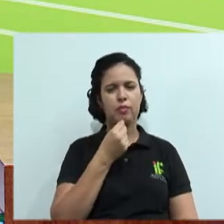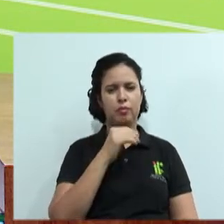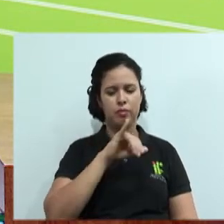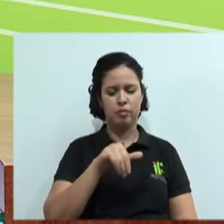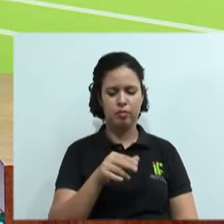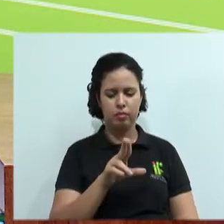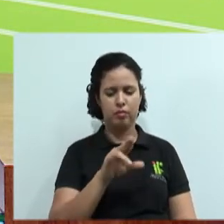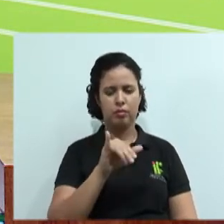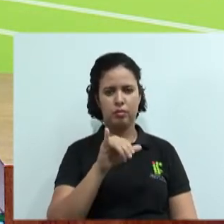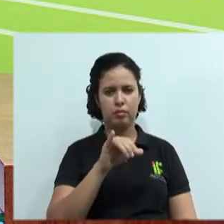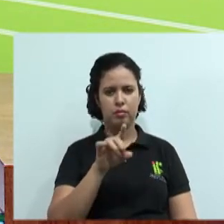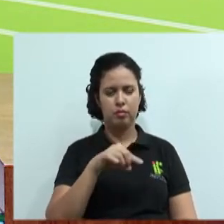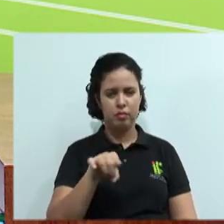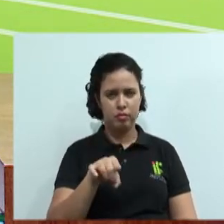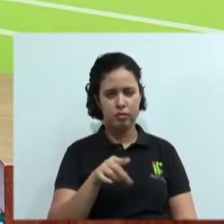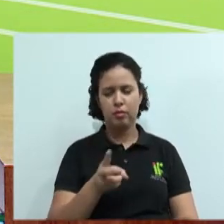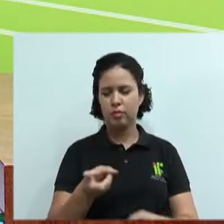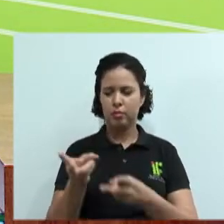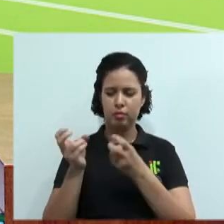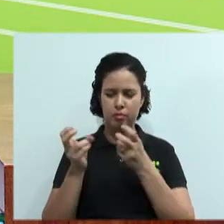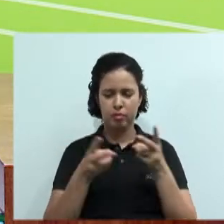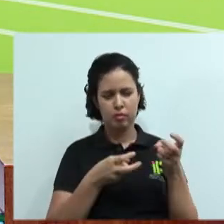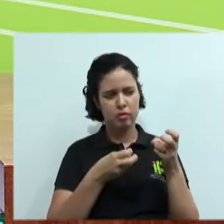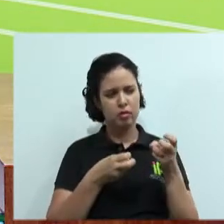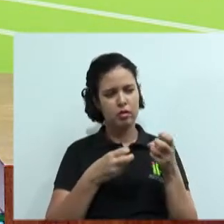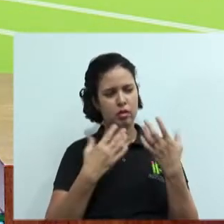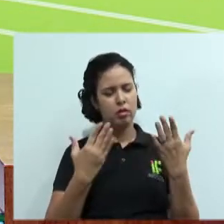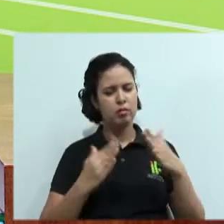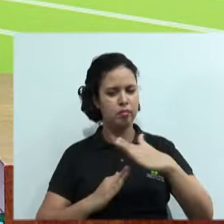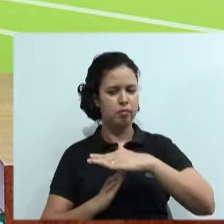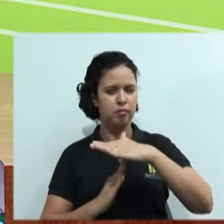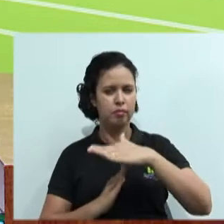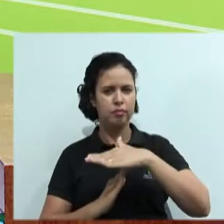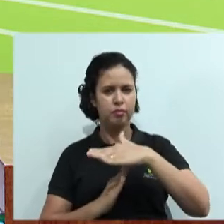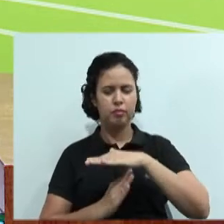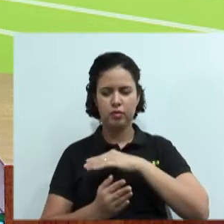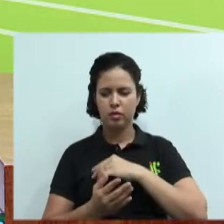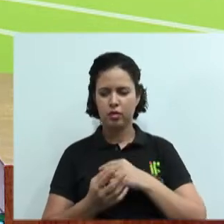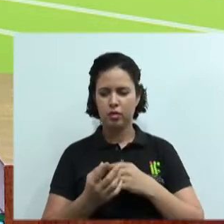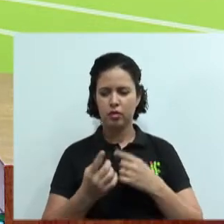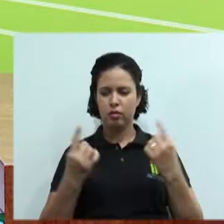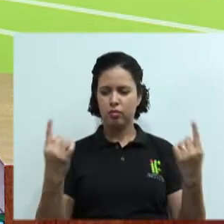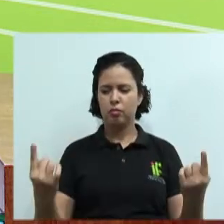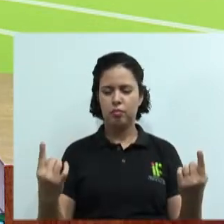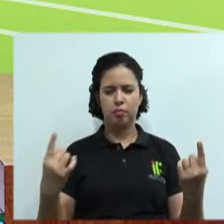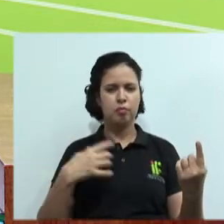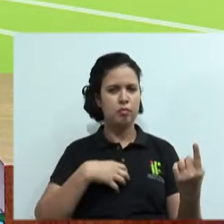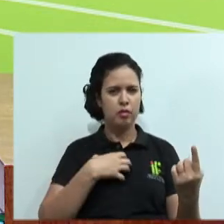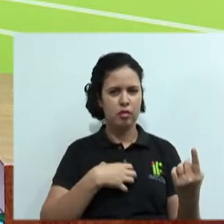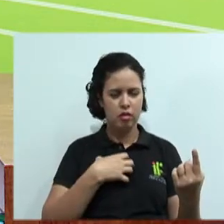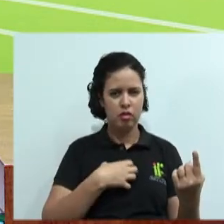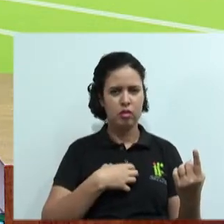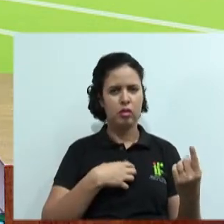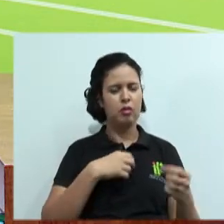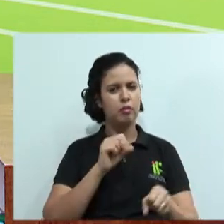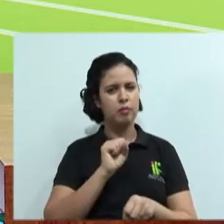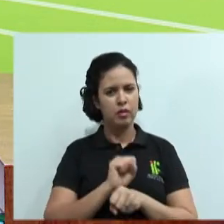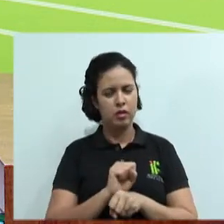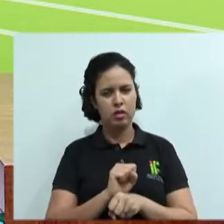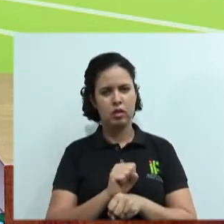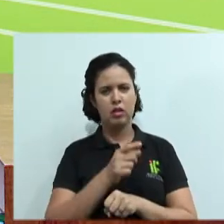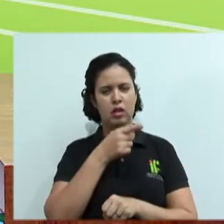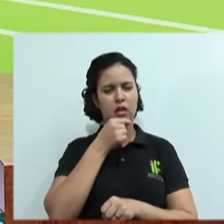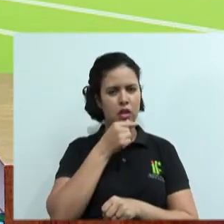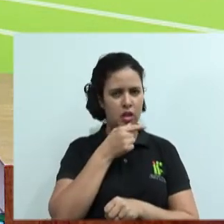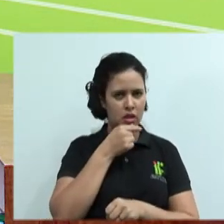intervalo, não, olha, vocês estão com os ânimos muito exaltados, então vamos dar uma pausa, vamos tomar uma água, vamos